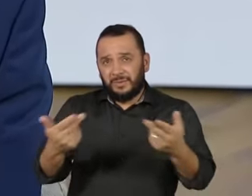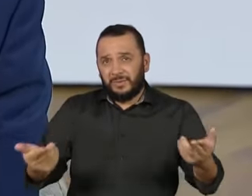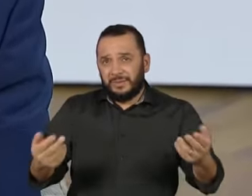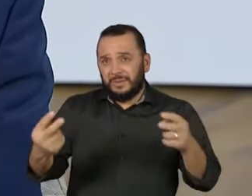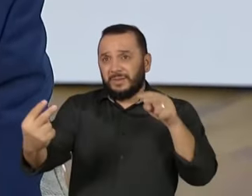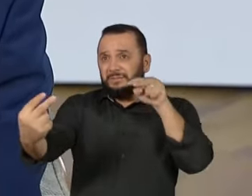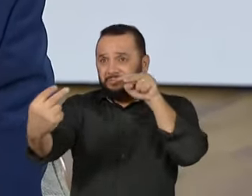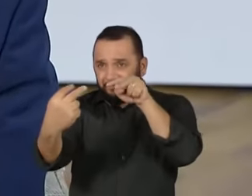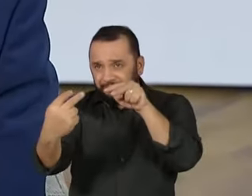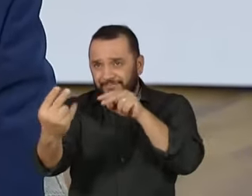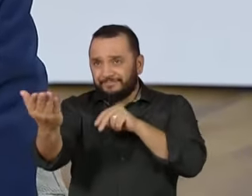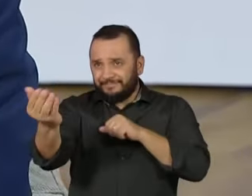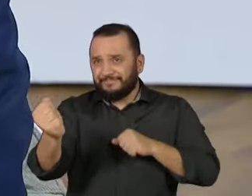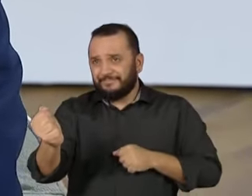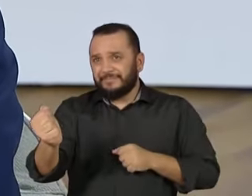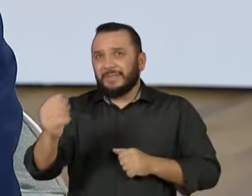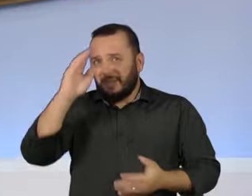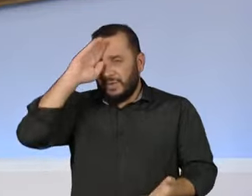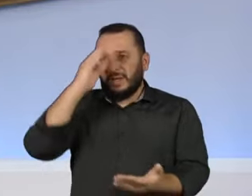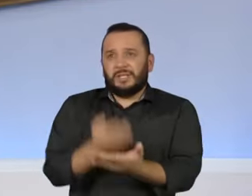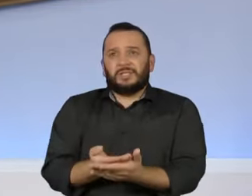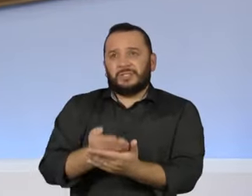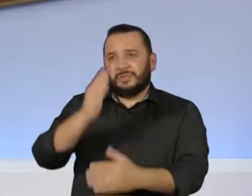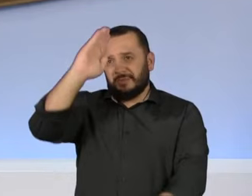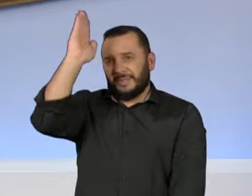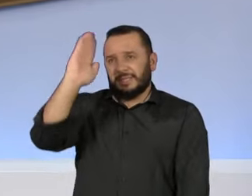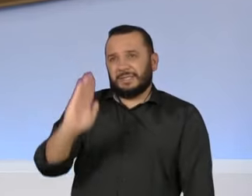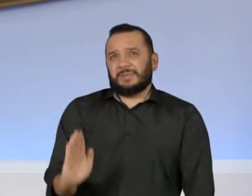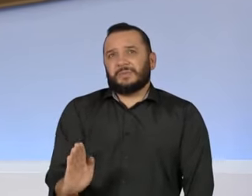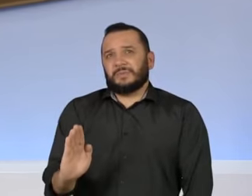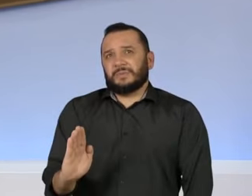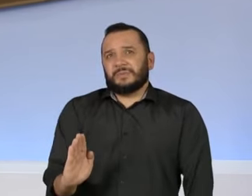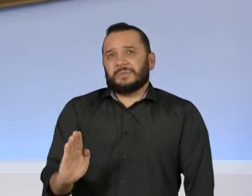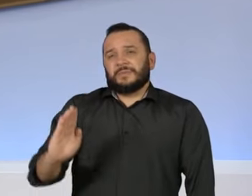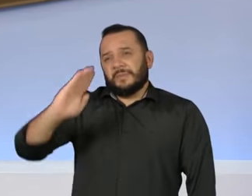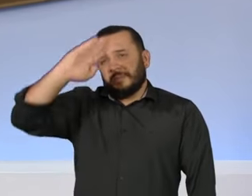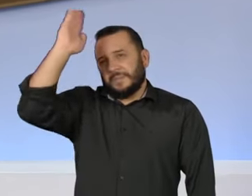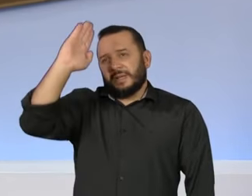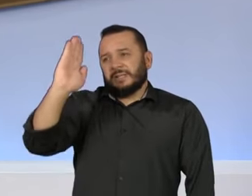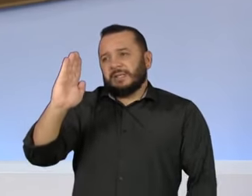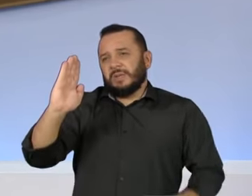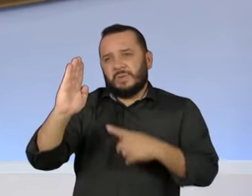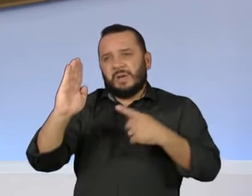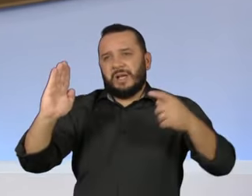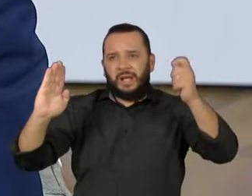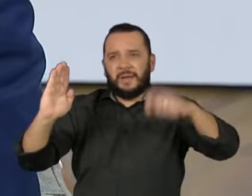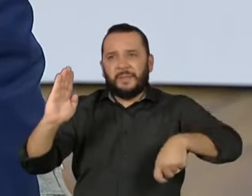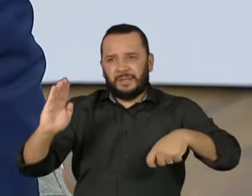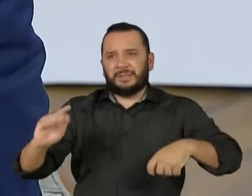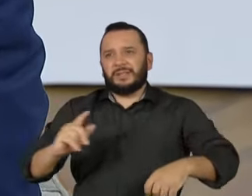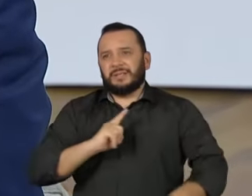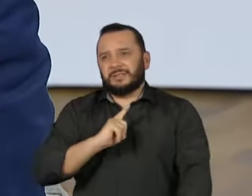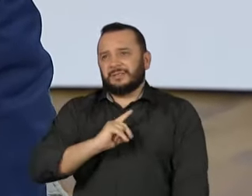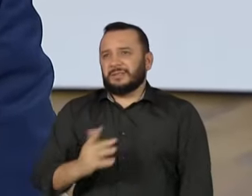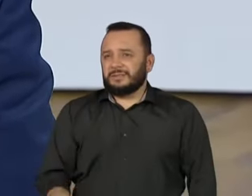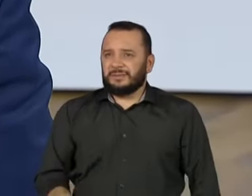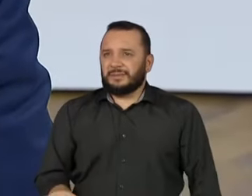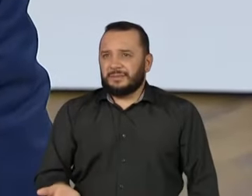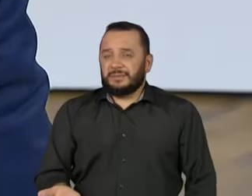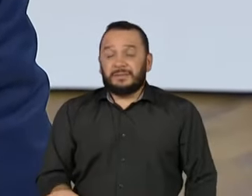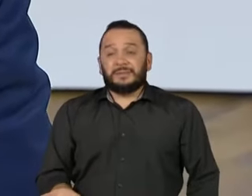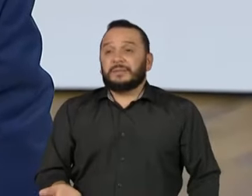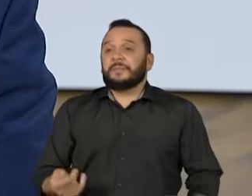olho. Assim, eu acredito no nosso país. O país tem um enorme potencial. O que é que precisa,